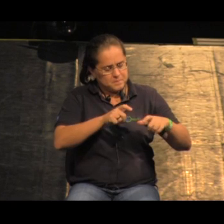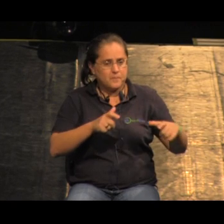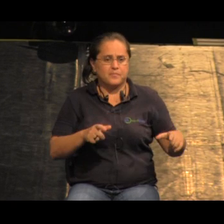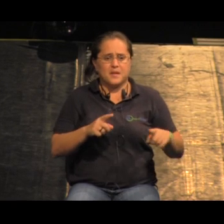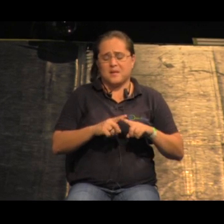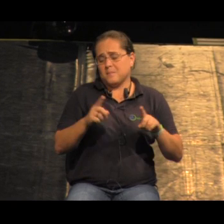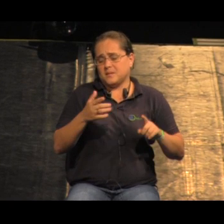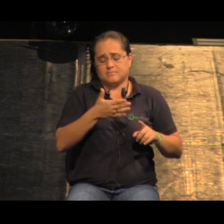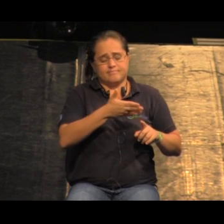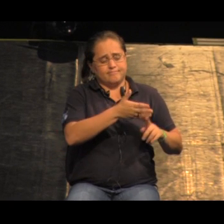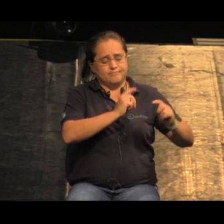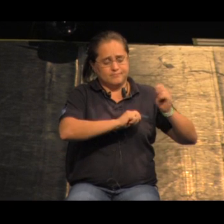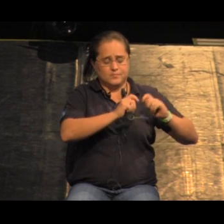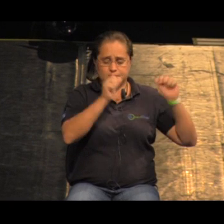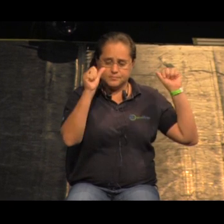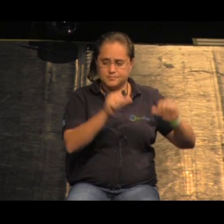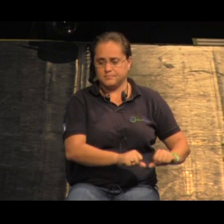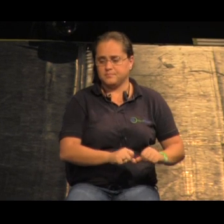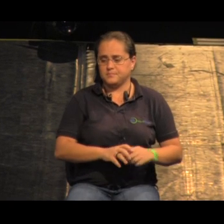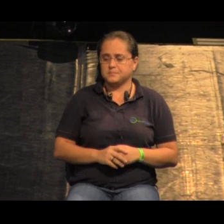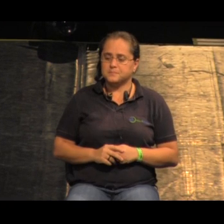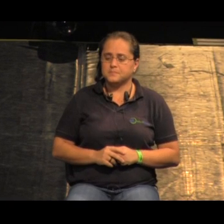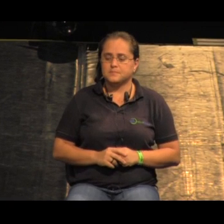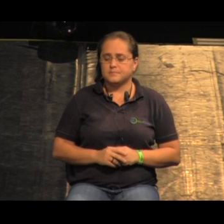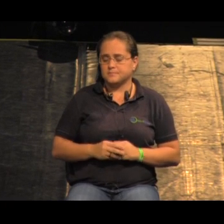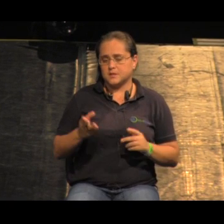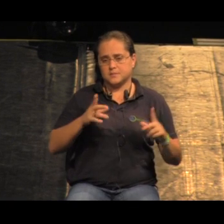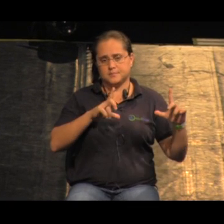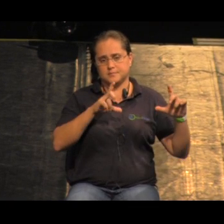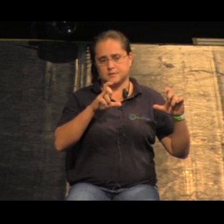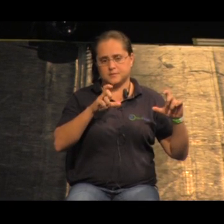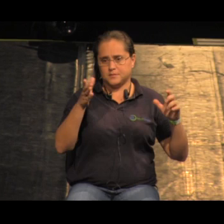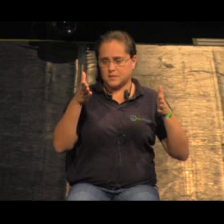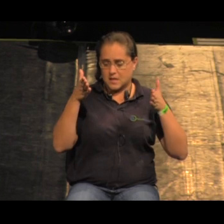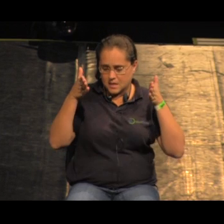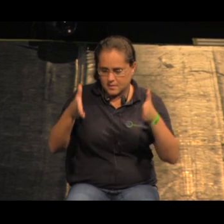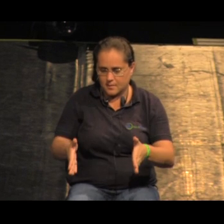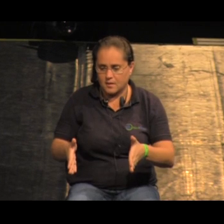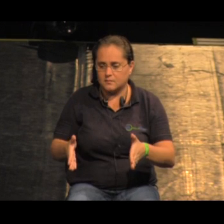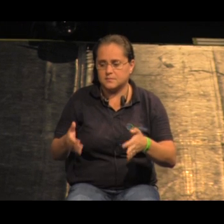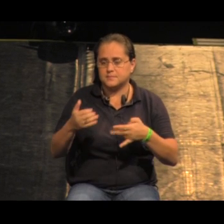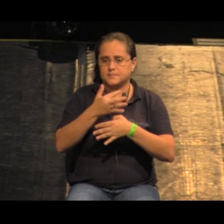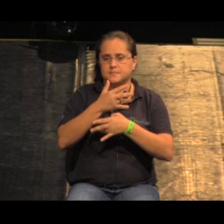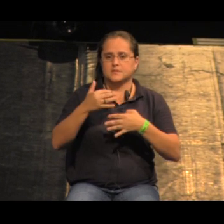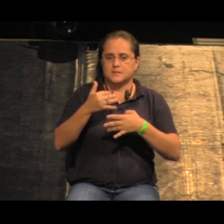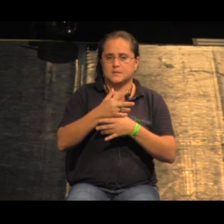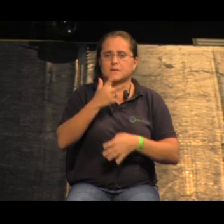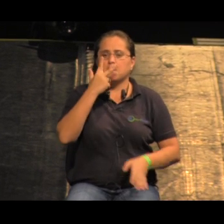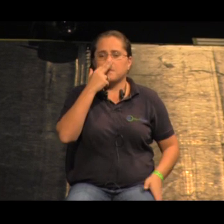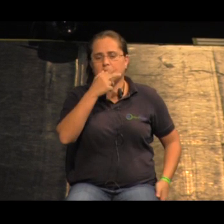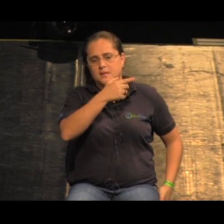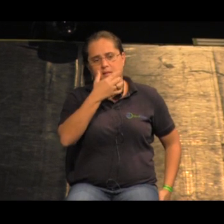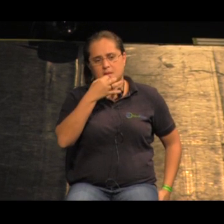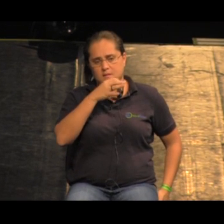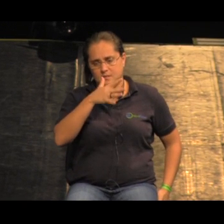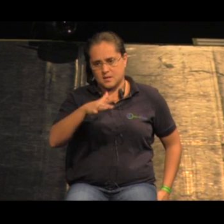dirigida digamos isso é o tipo de situação que eles vivem na entrada da cidade lembra um pouco Santos a Baixada